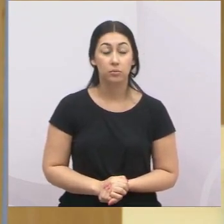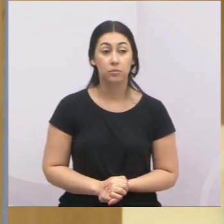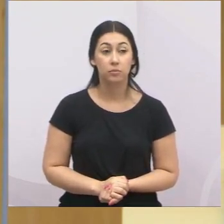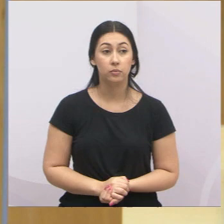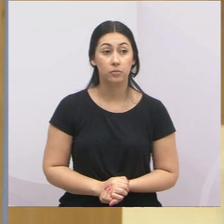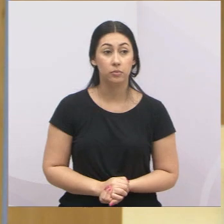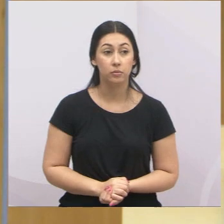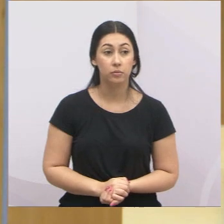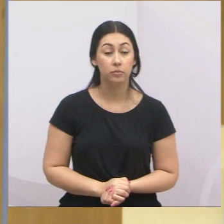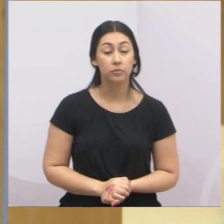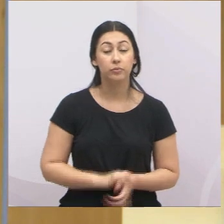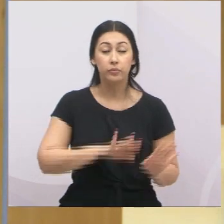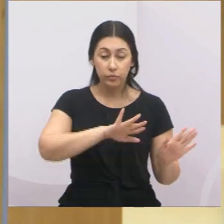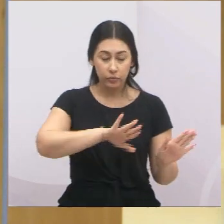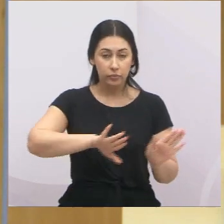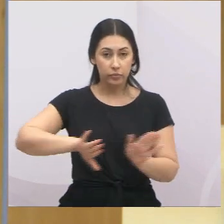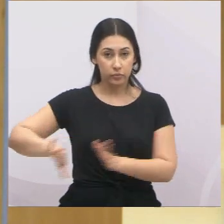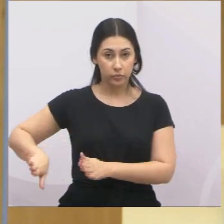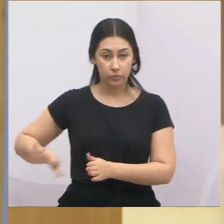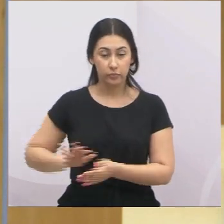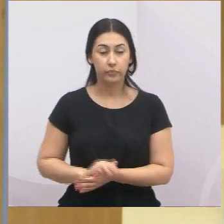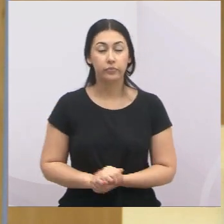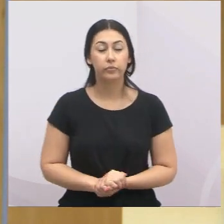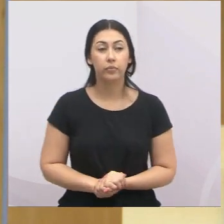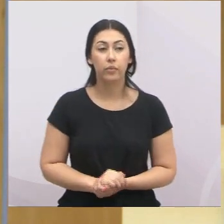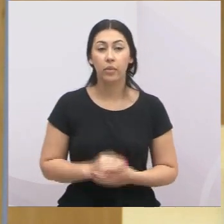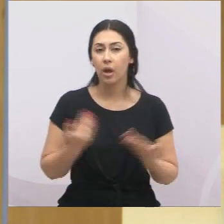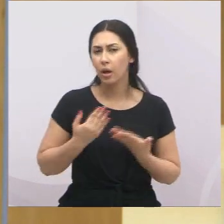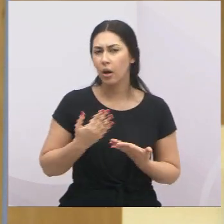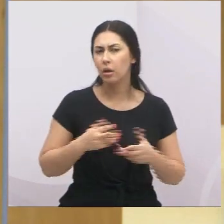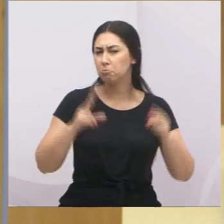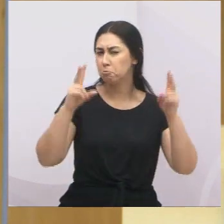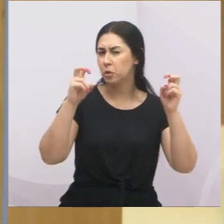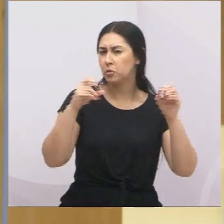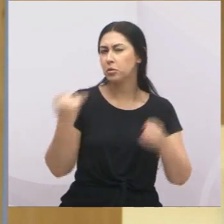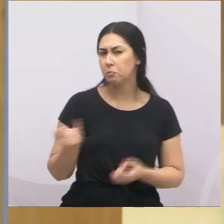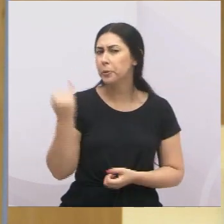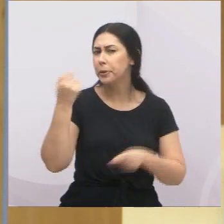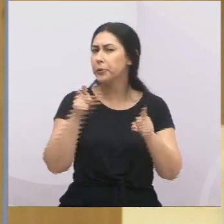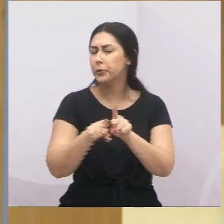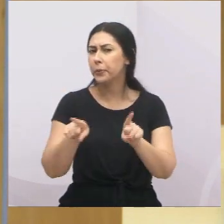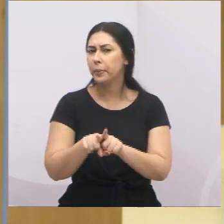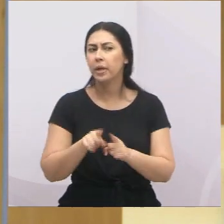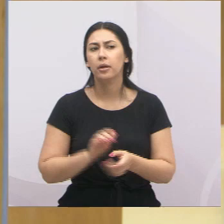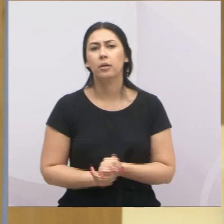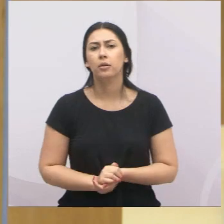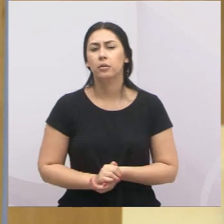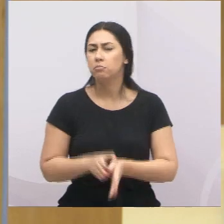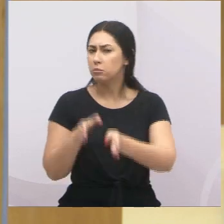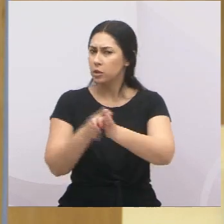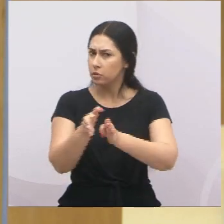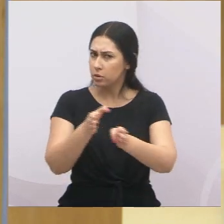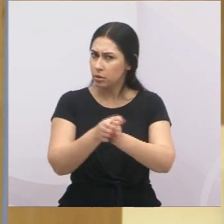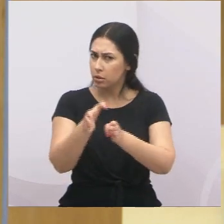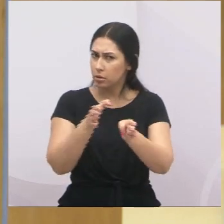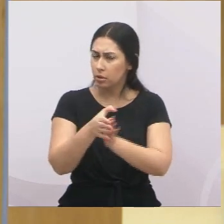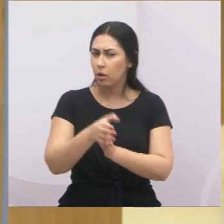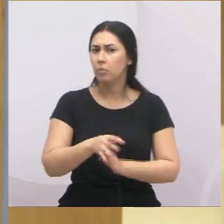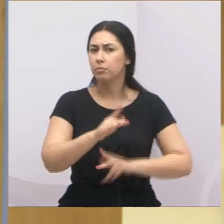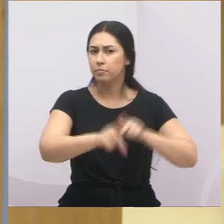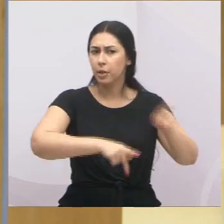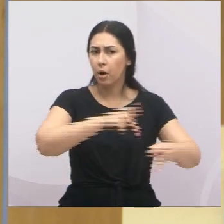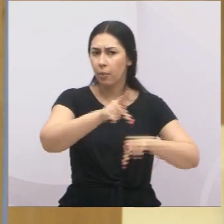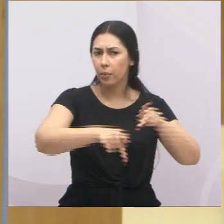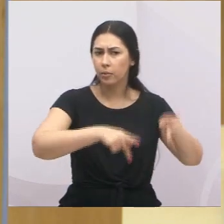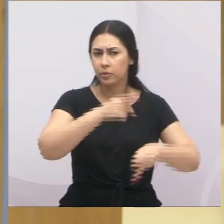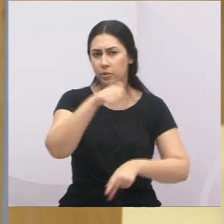Quero voltar um pouquinho aos assuntos importantes também de orientação para a população